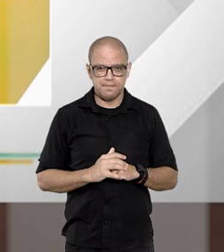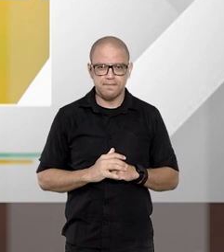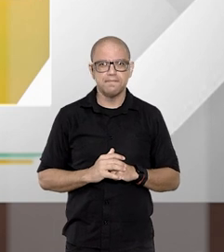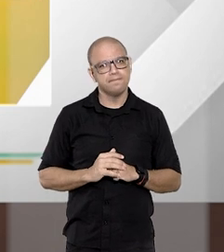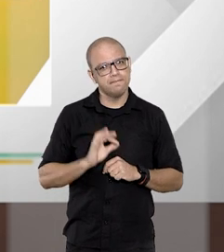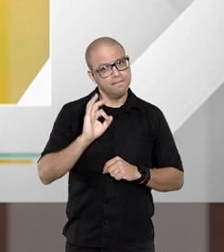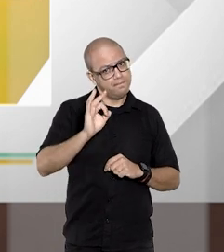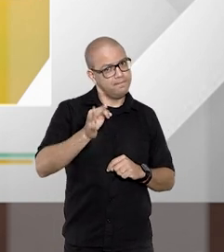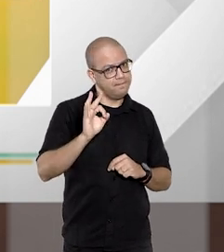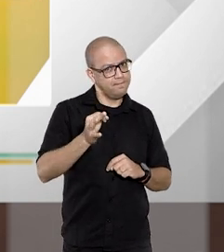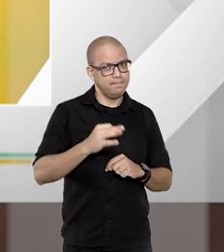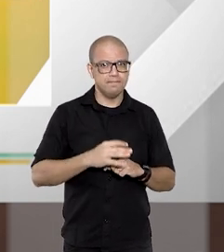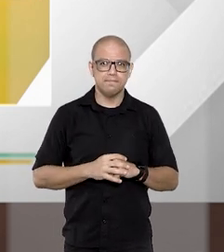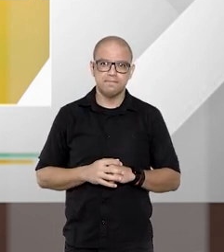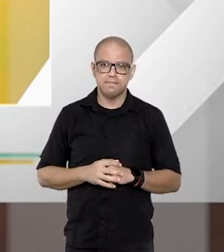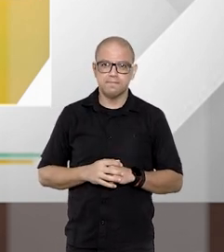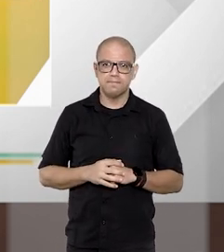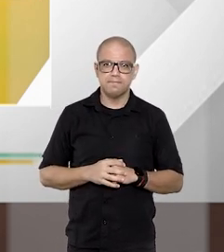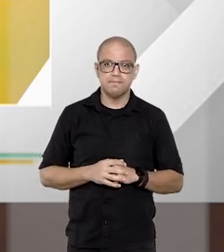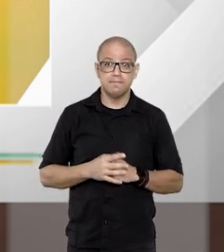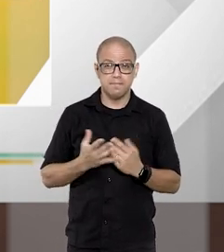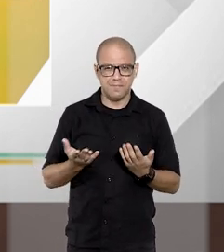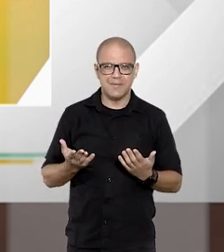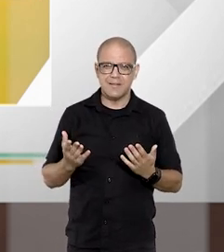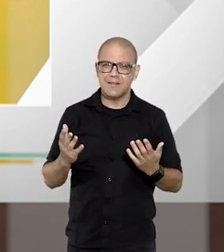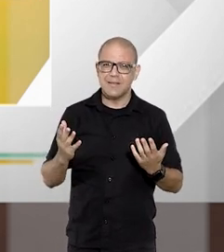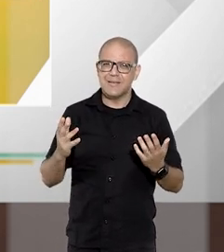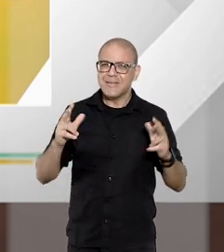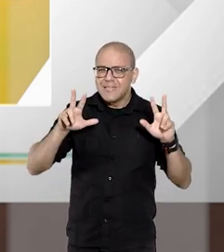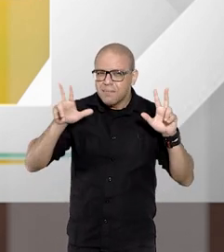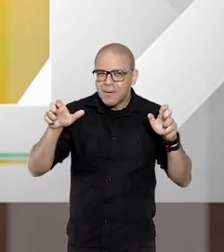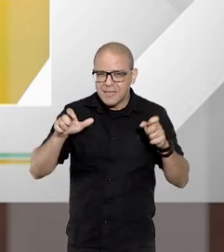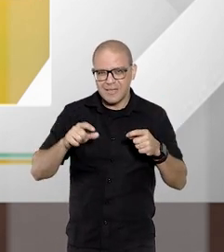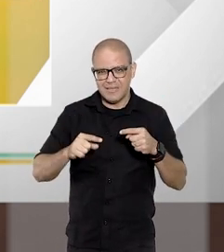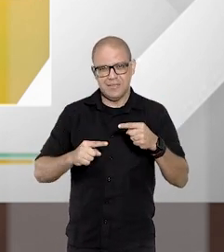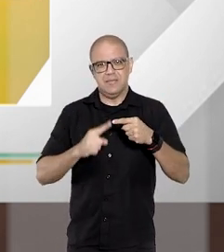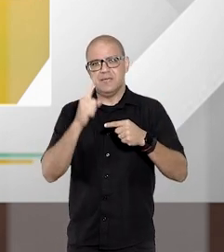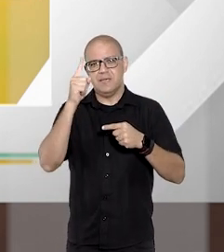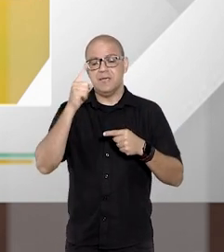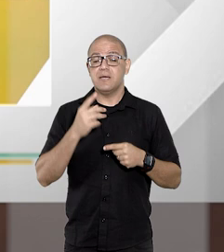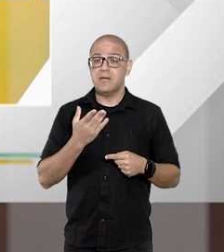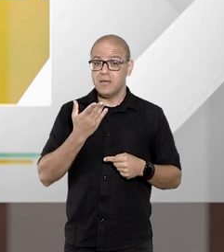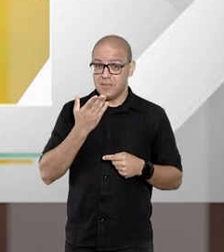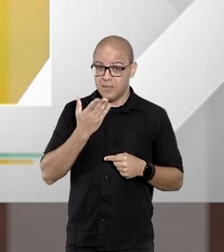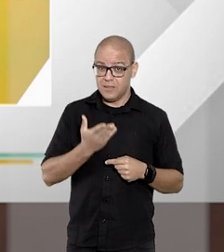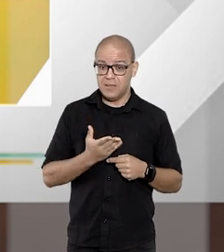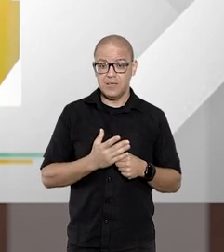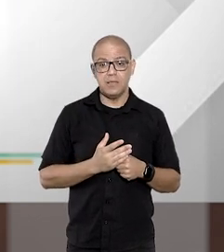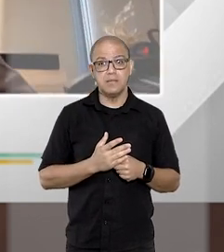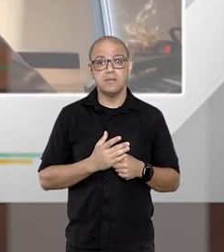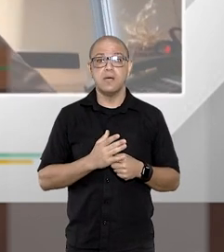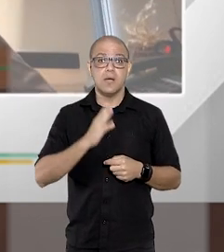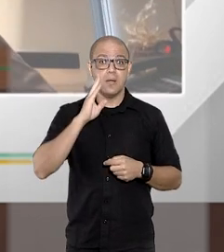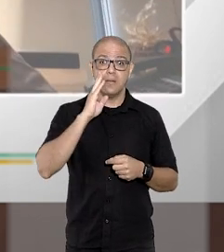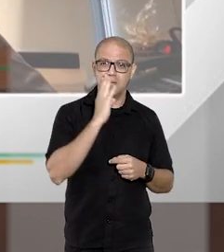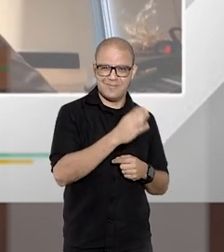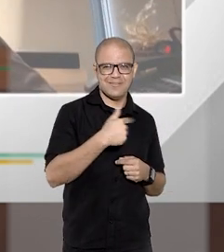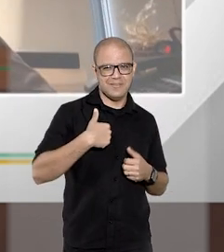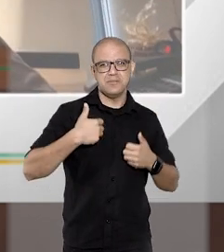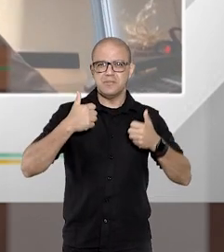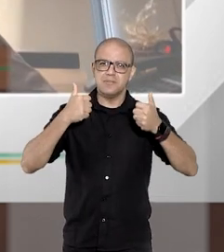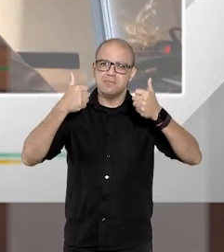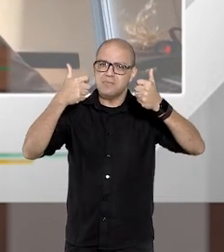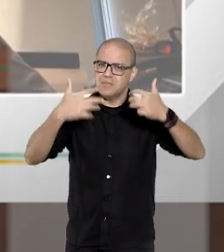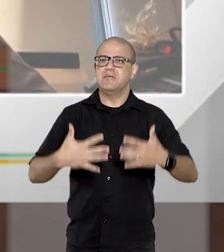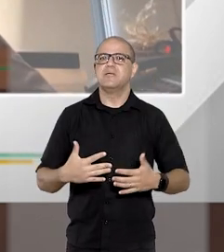É, exatamente. Essa matéria de exclusão ela vem ao encontro do que eu